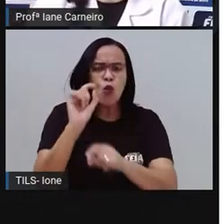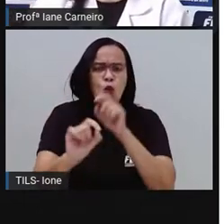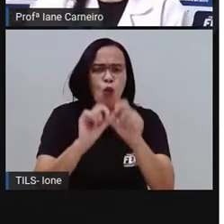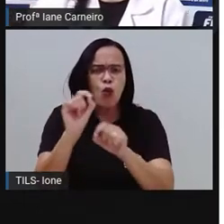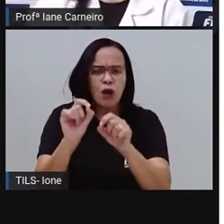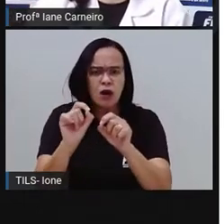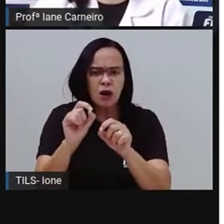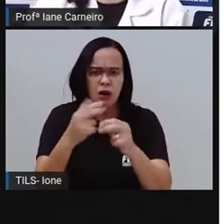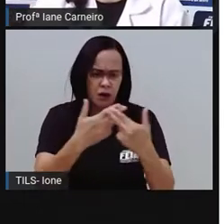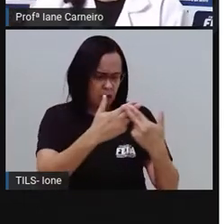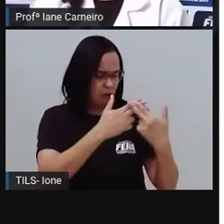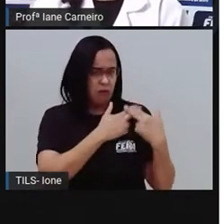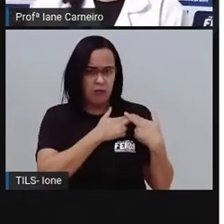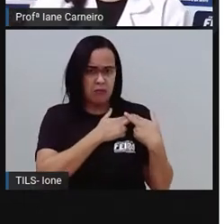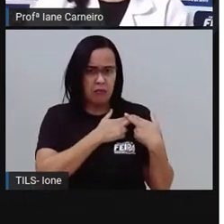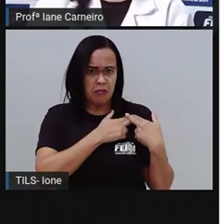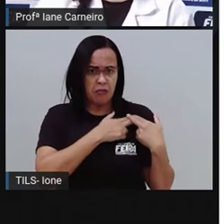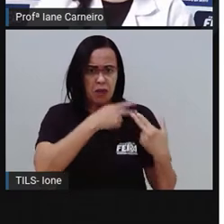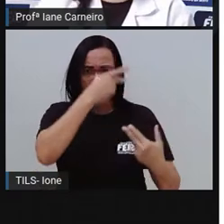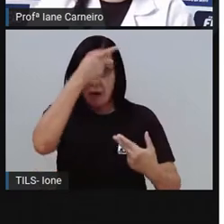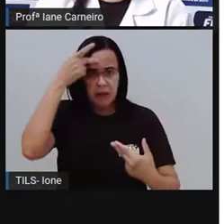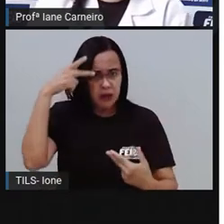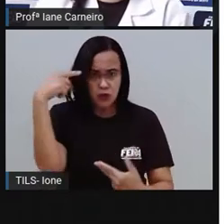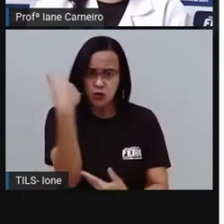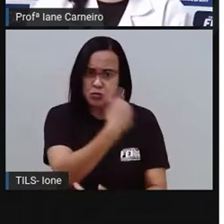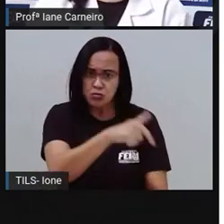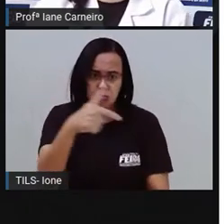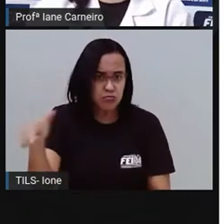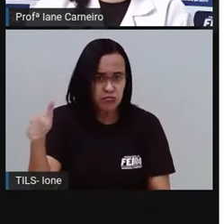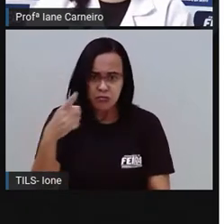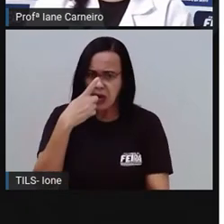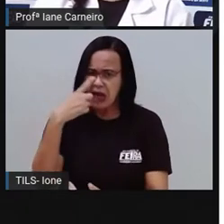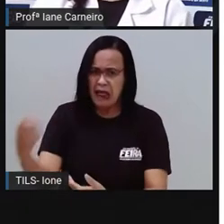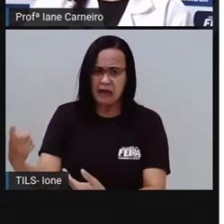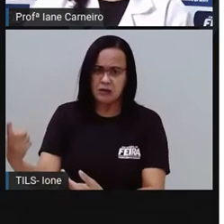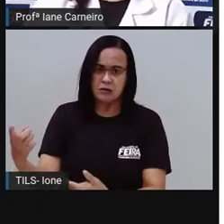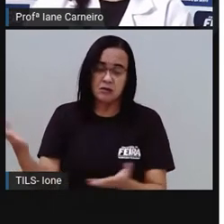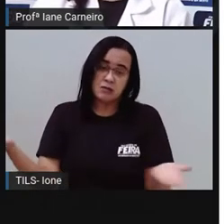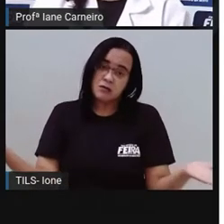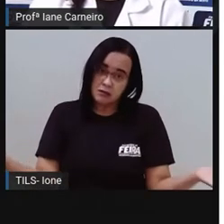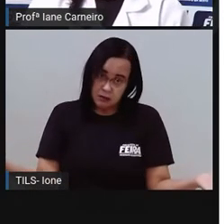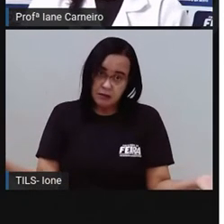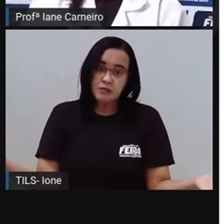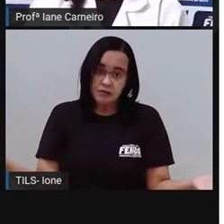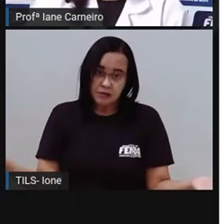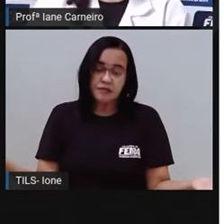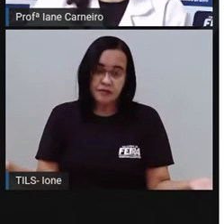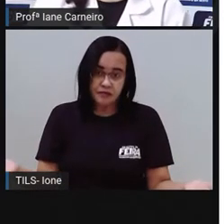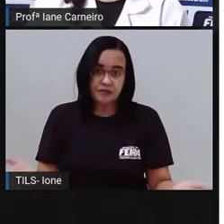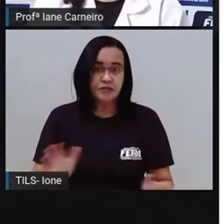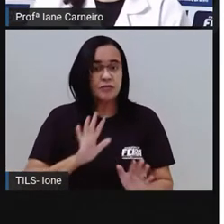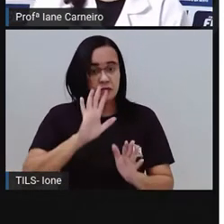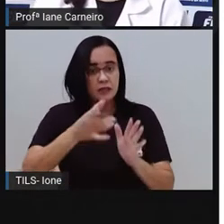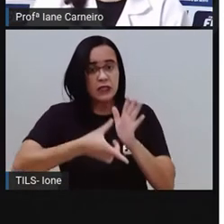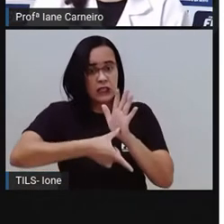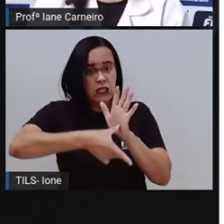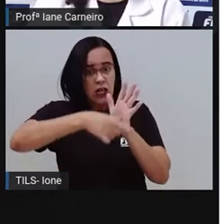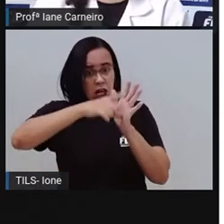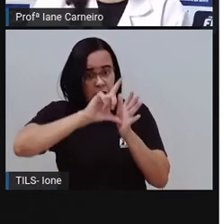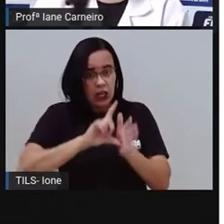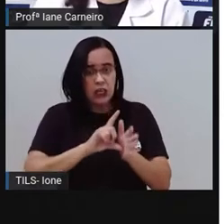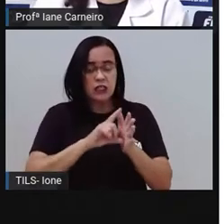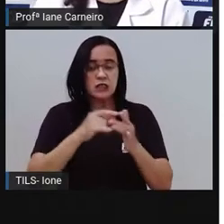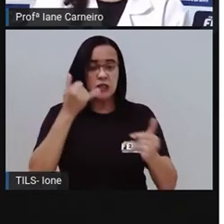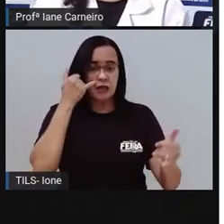irresponsabilidade com o lixo, certo? Então, aqui, antes a Pró retirou essa